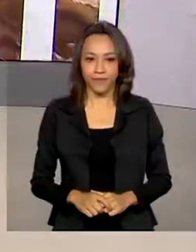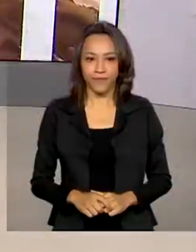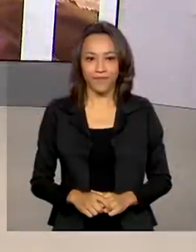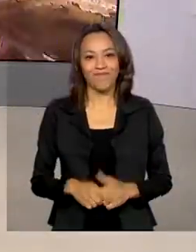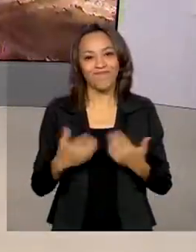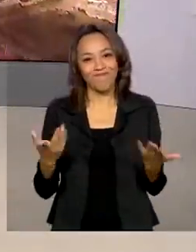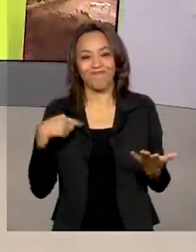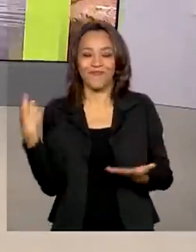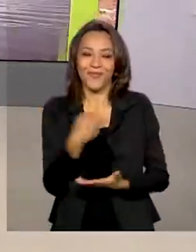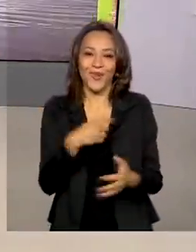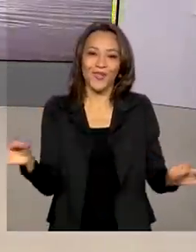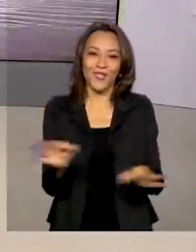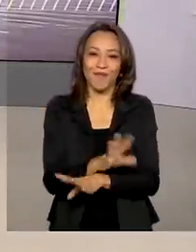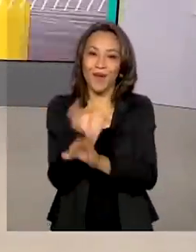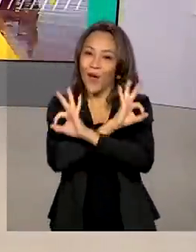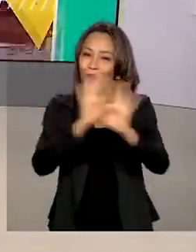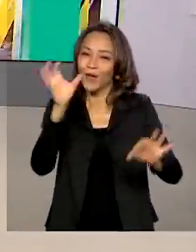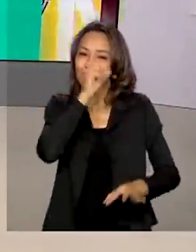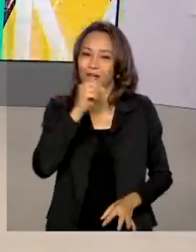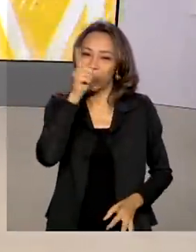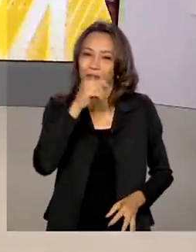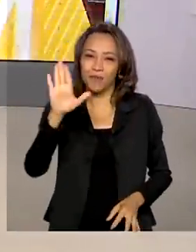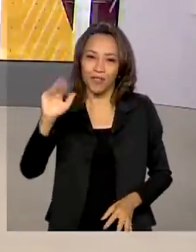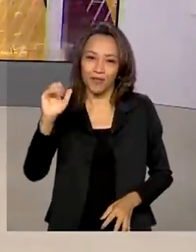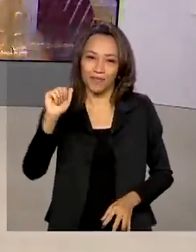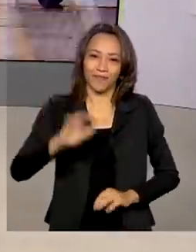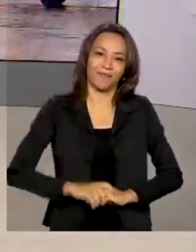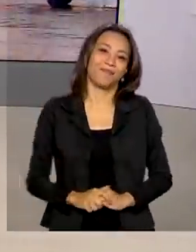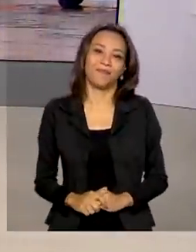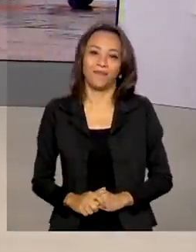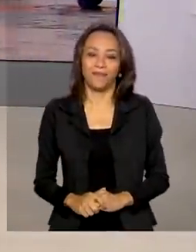A gente fica por aqui. Um ótimo fim de semana para você. Tchau, tchau.